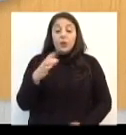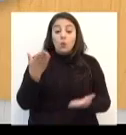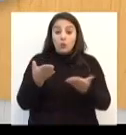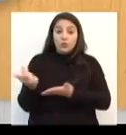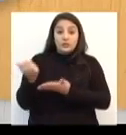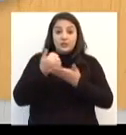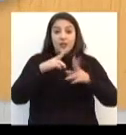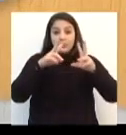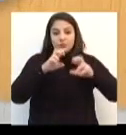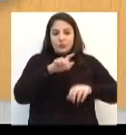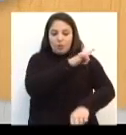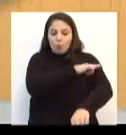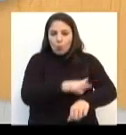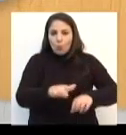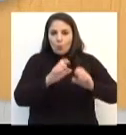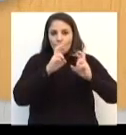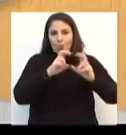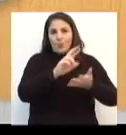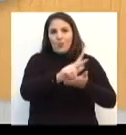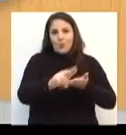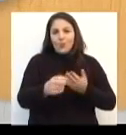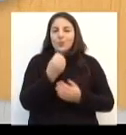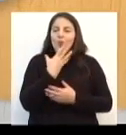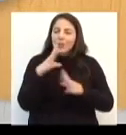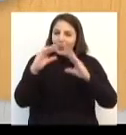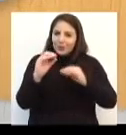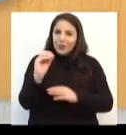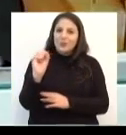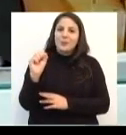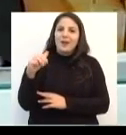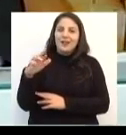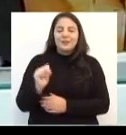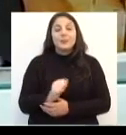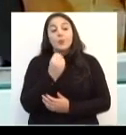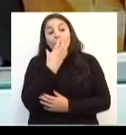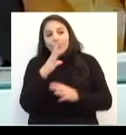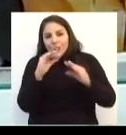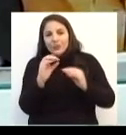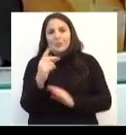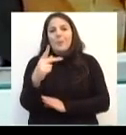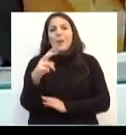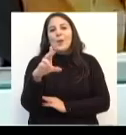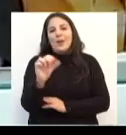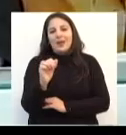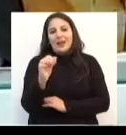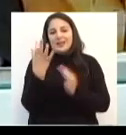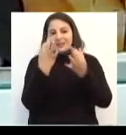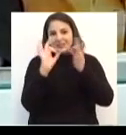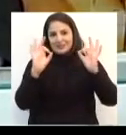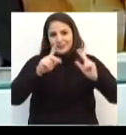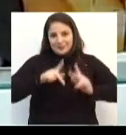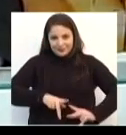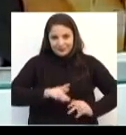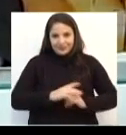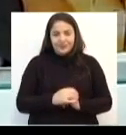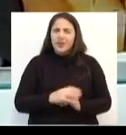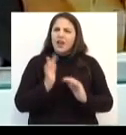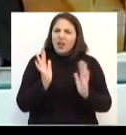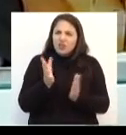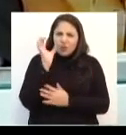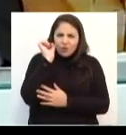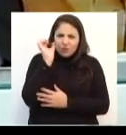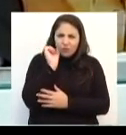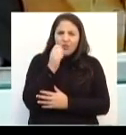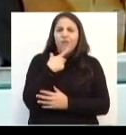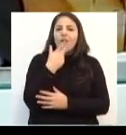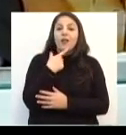questão de educação para o trânsito. Boa noite, Osmar. Boa noite, Paula. Salve, minha gente. Você já ouviu